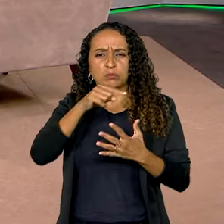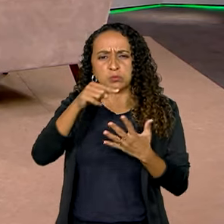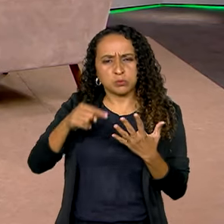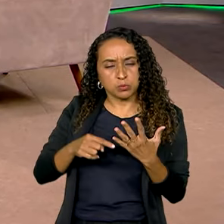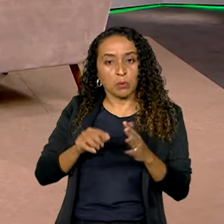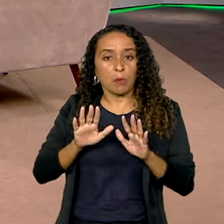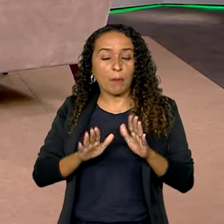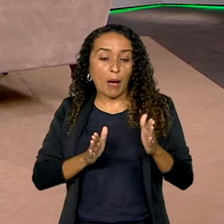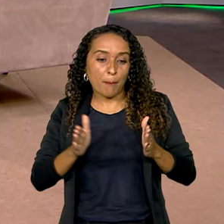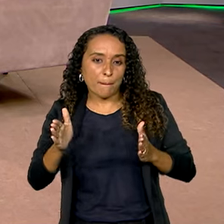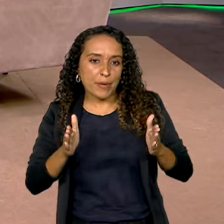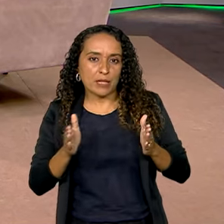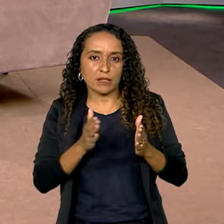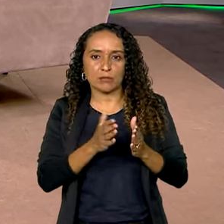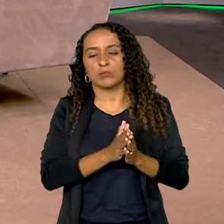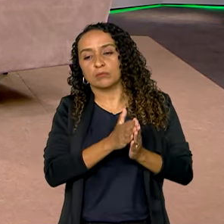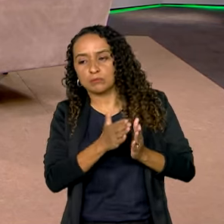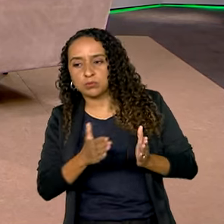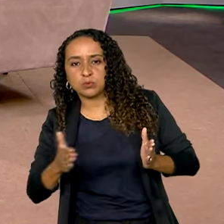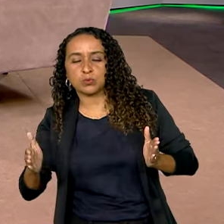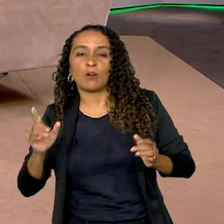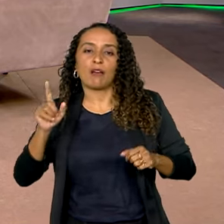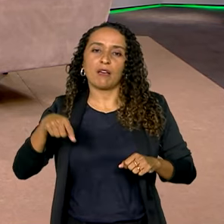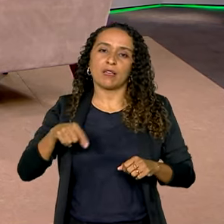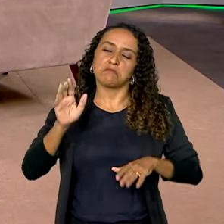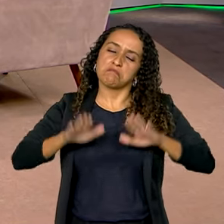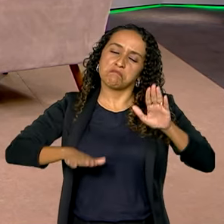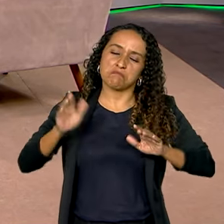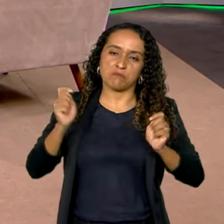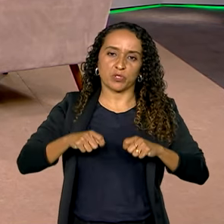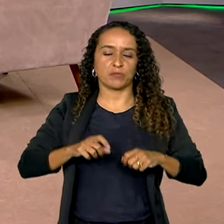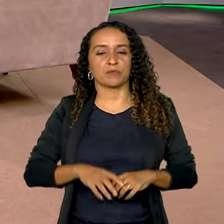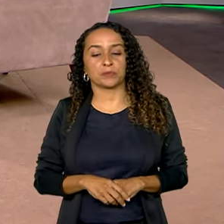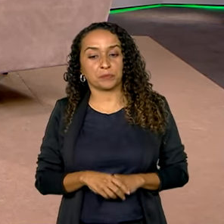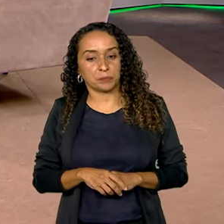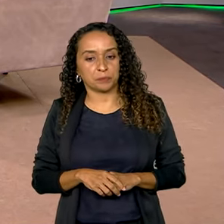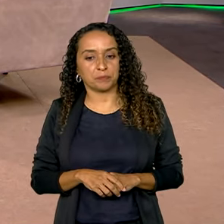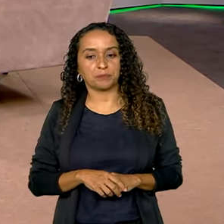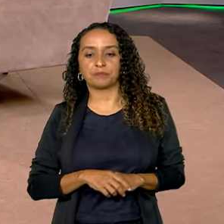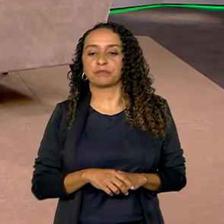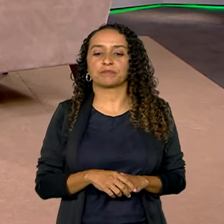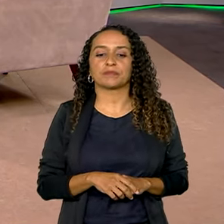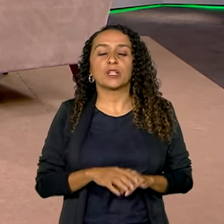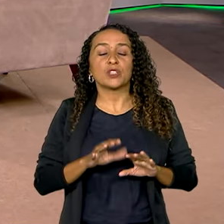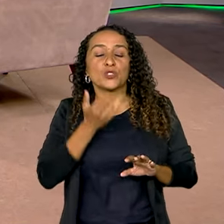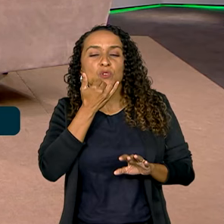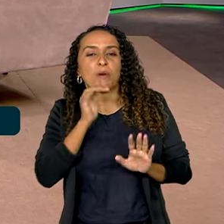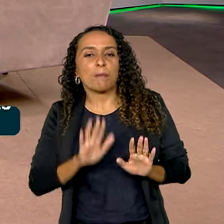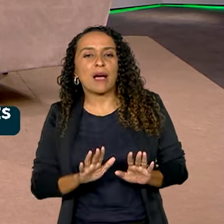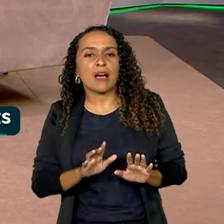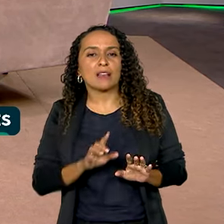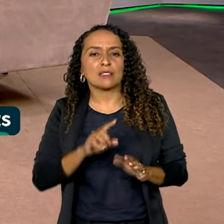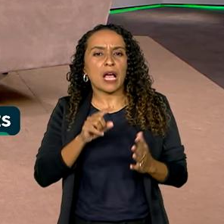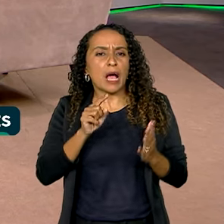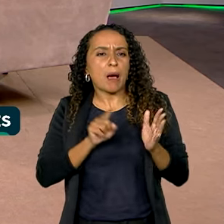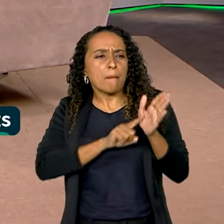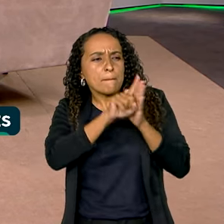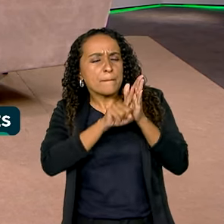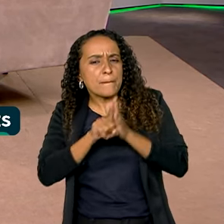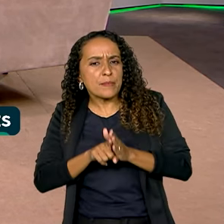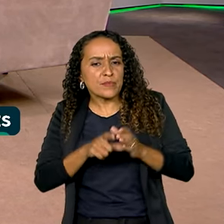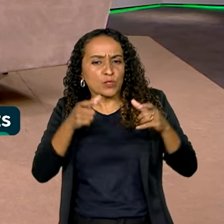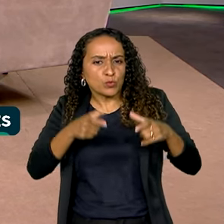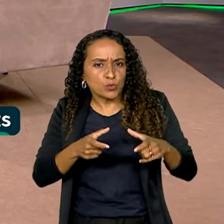o período, a abrangência, né, é essa, pode variar. E vocês puxam, desculpa, vocês puxam esses dados da fonte